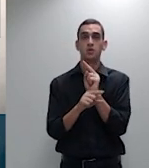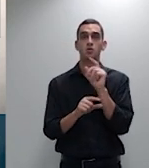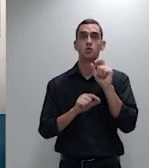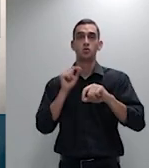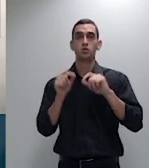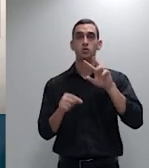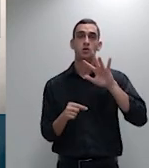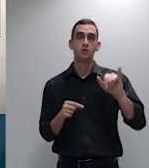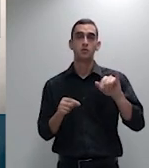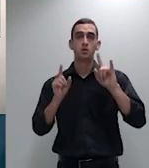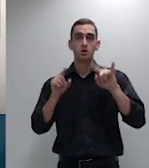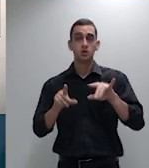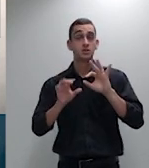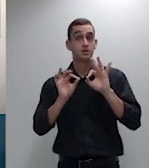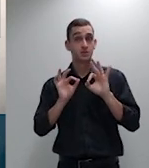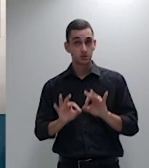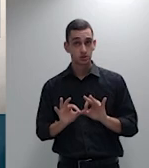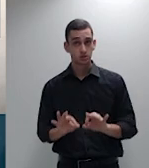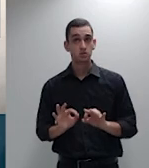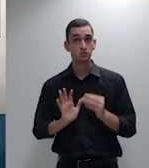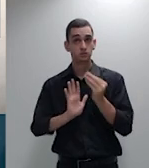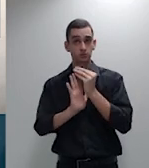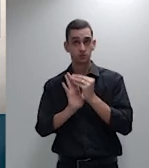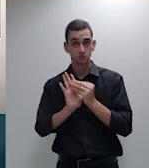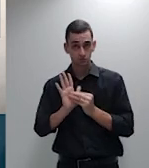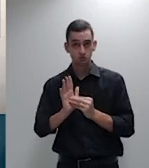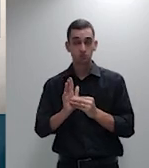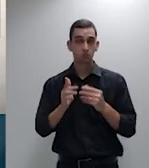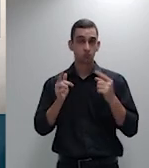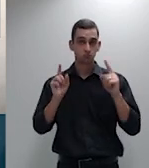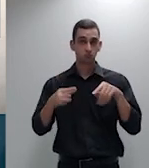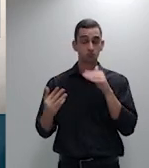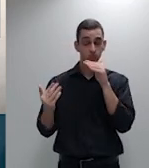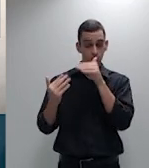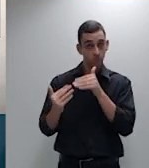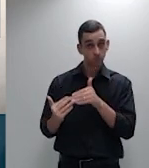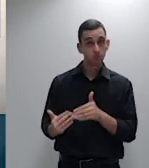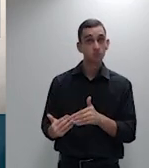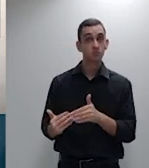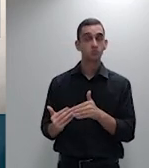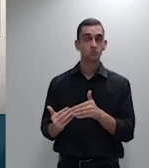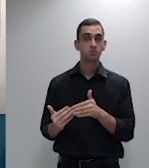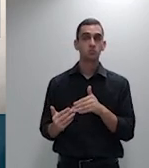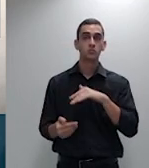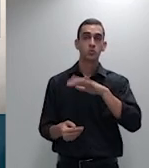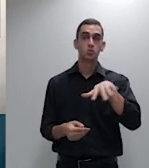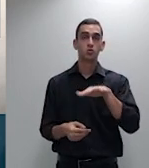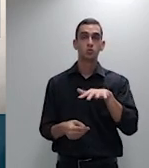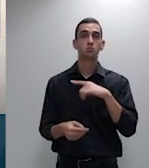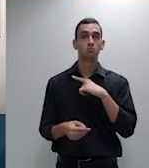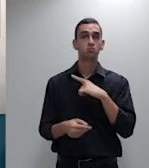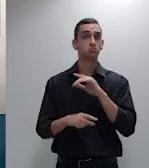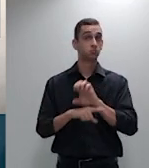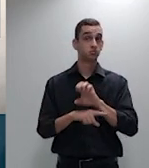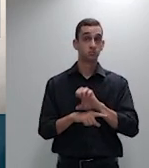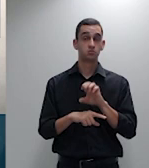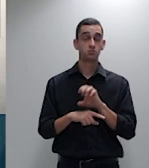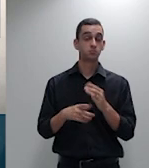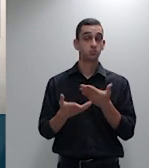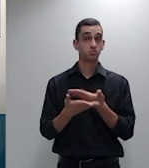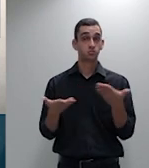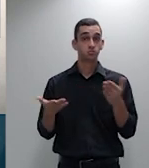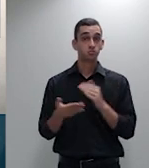atuação de acordo com as normas rigorosas e indicadas do Estado pugnamos pela